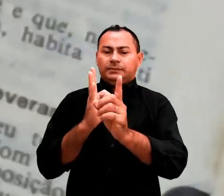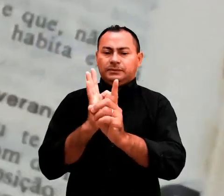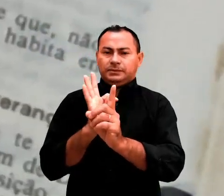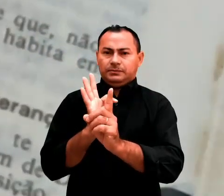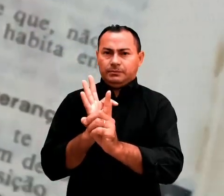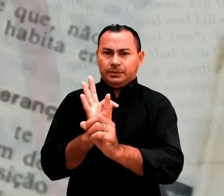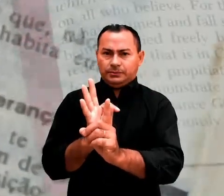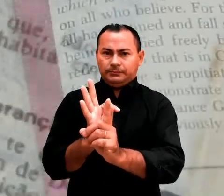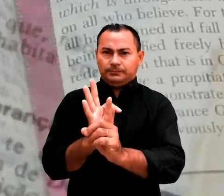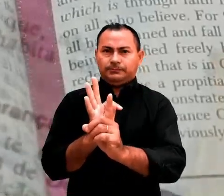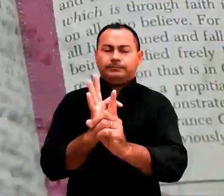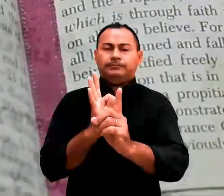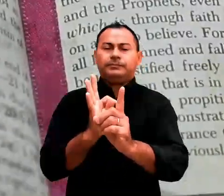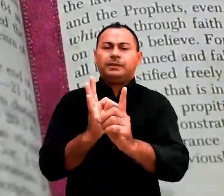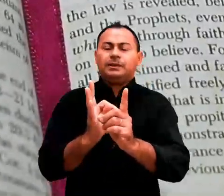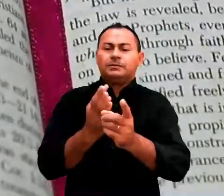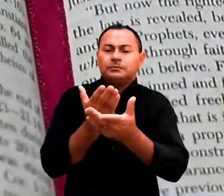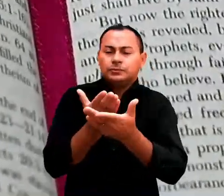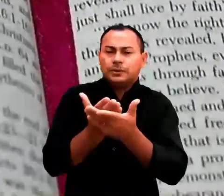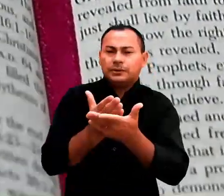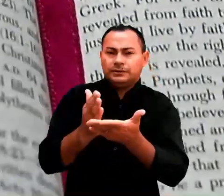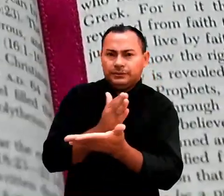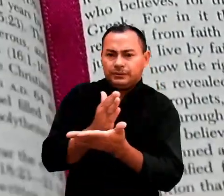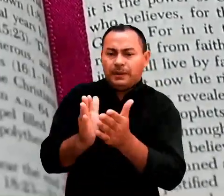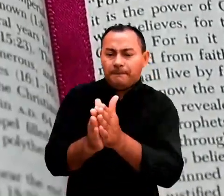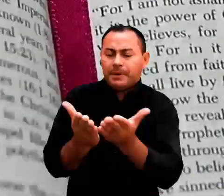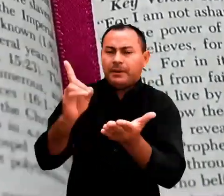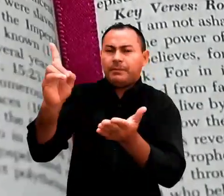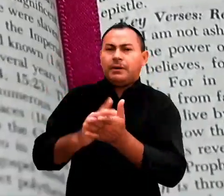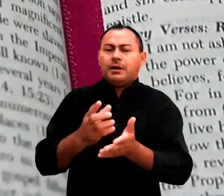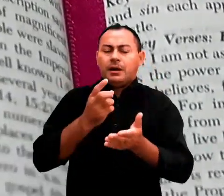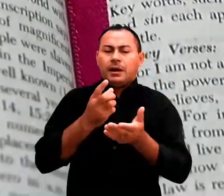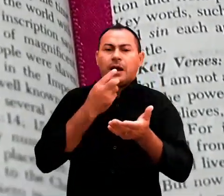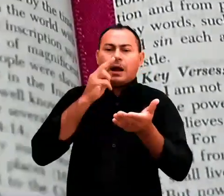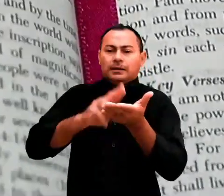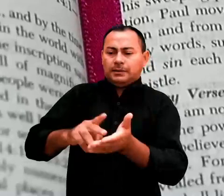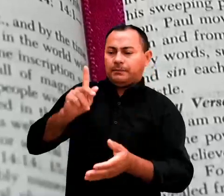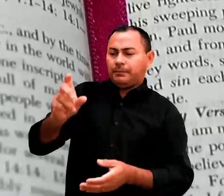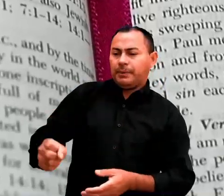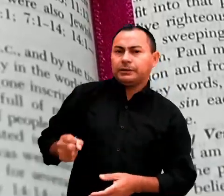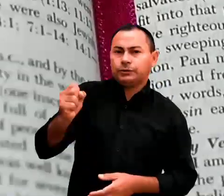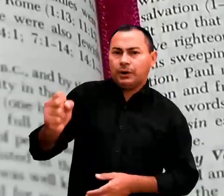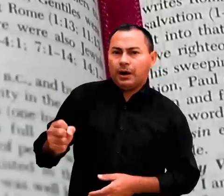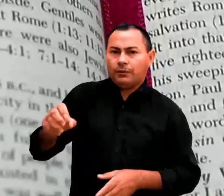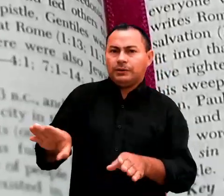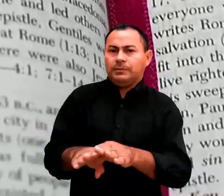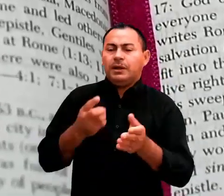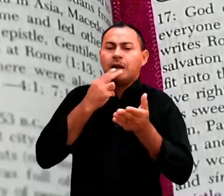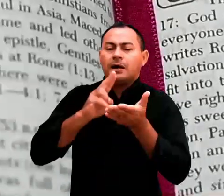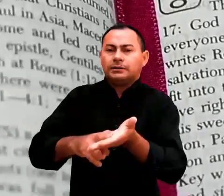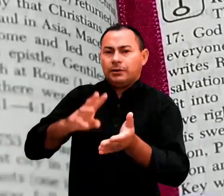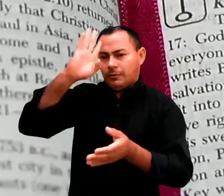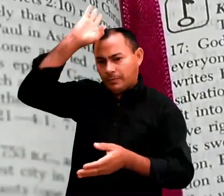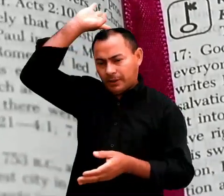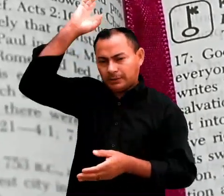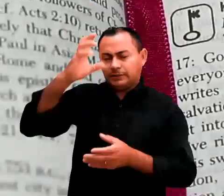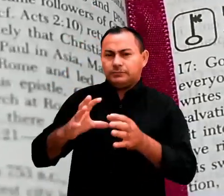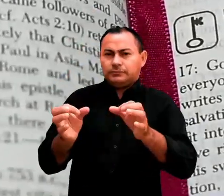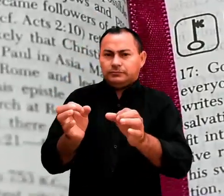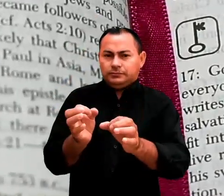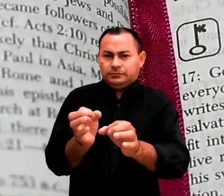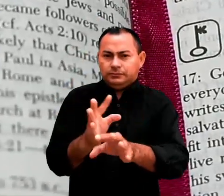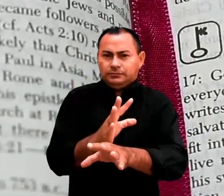Iniciamos o estudo dessa divisão da Bíblia, as cartas pastorais, com a carta aos romanos e concluiremos com a segunda Timóteo.